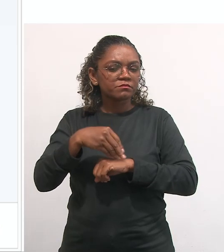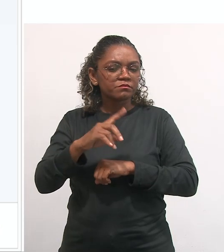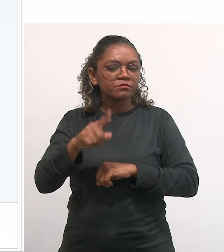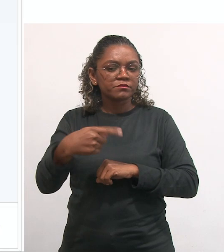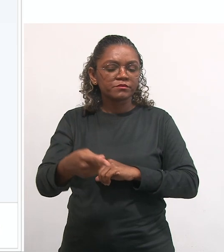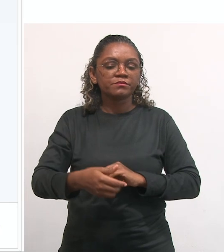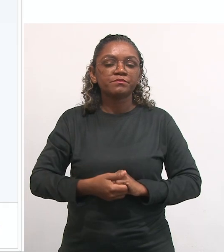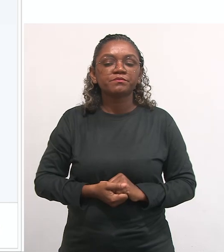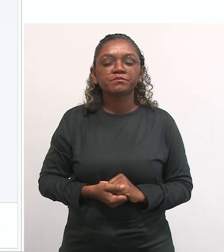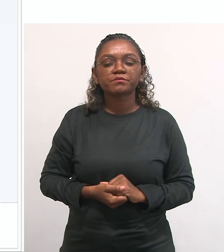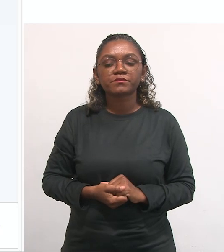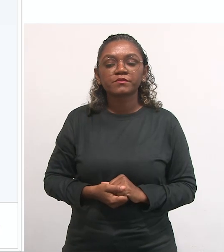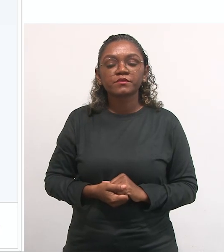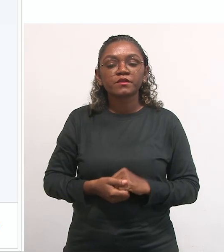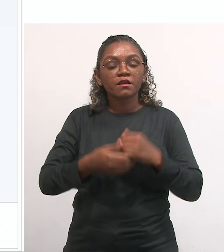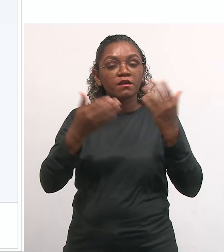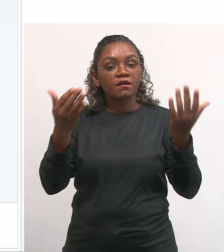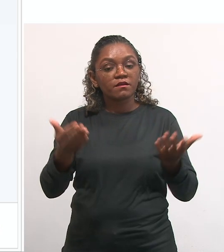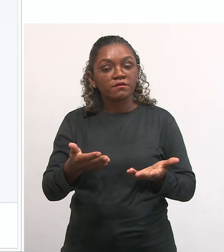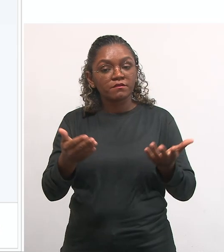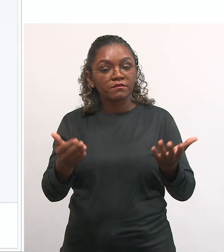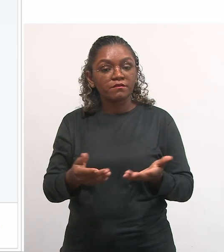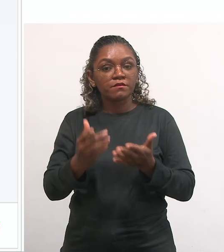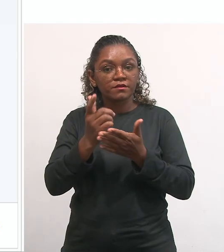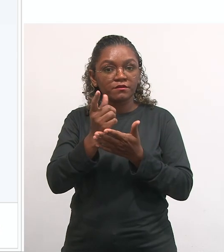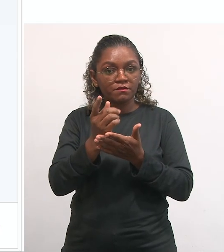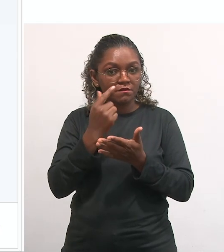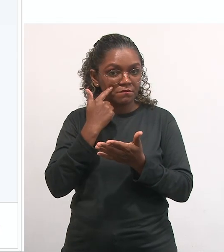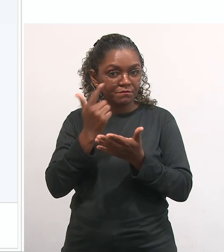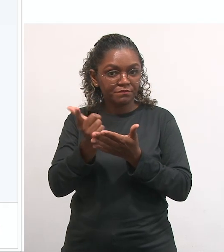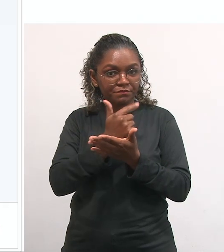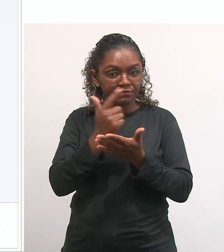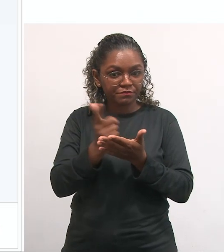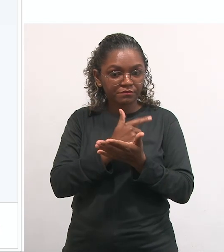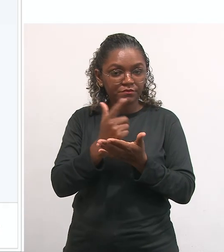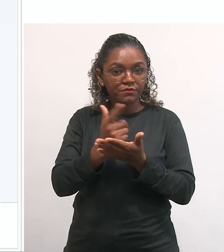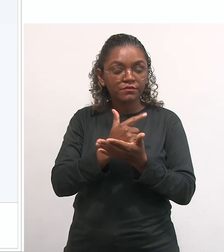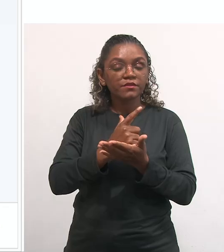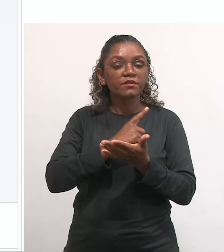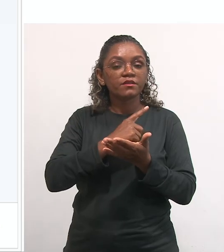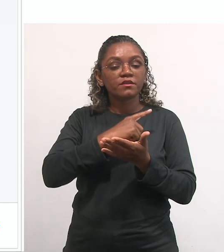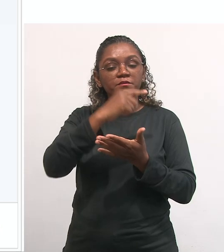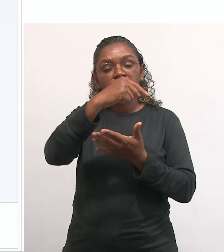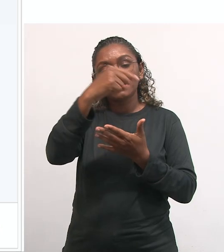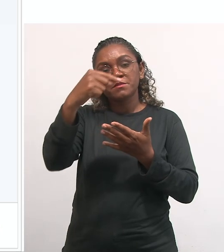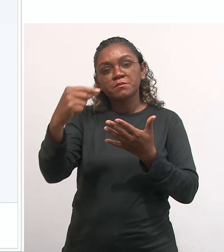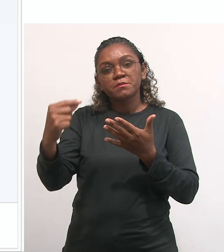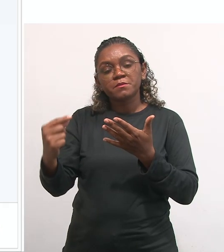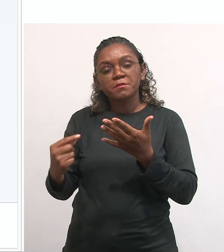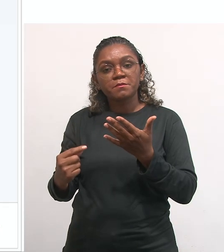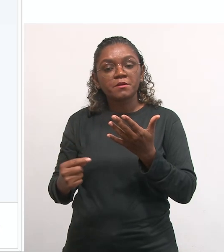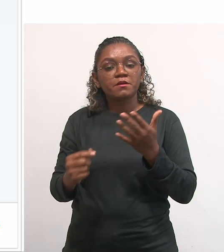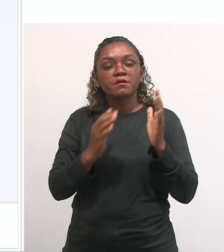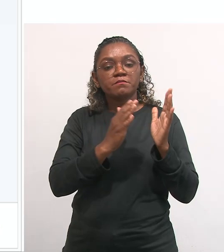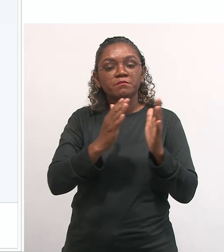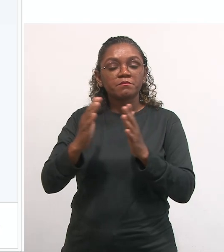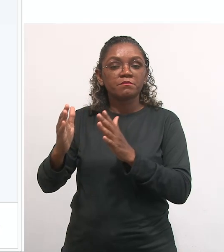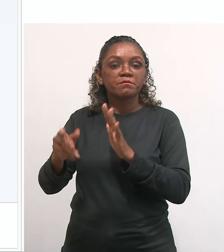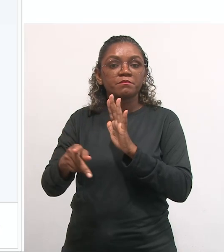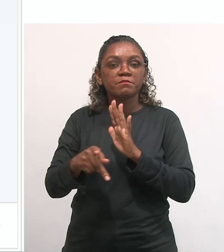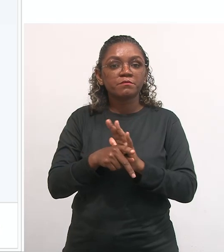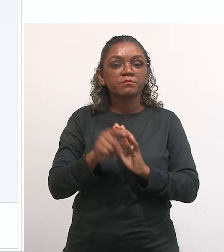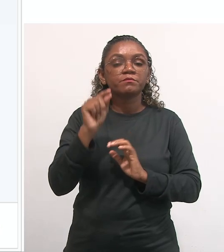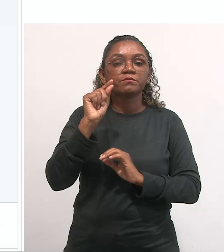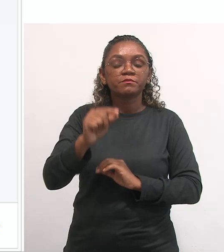paletinha sobre a página inicial. Bom, aqui nesse livro, a gente tem algumas classificações que